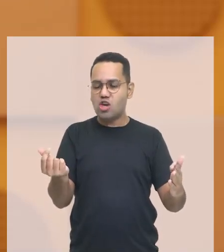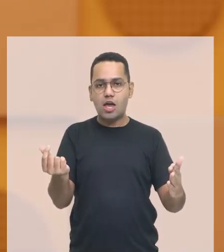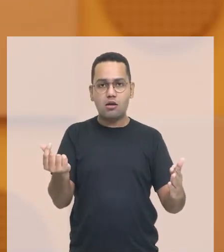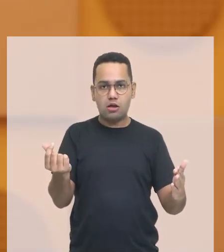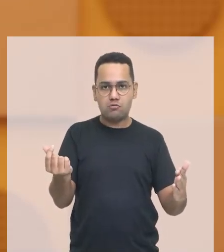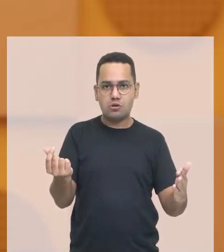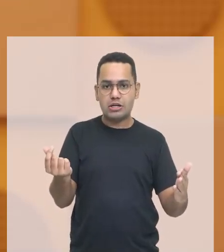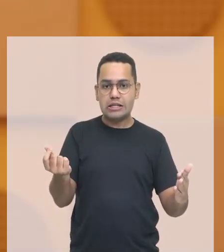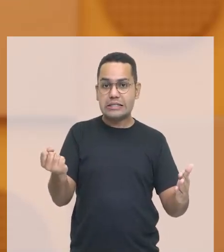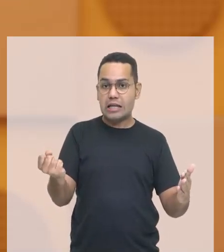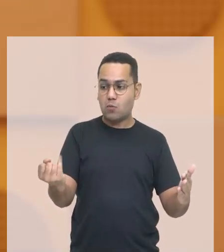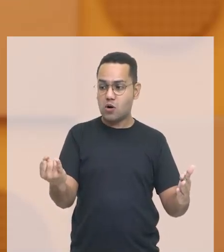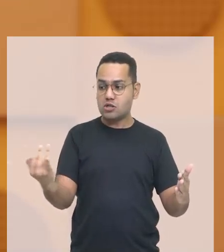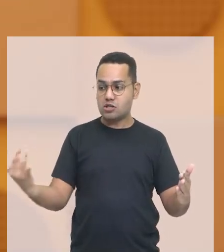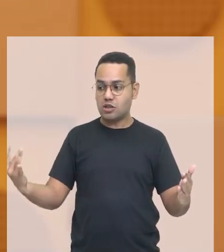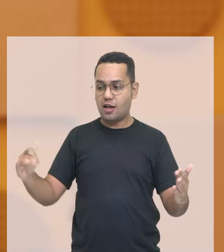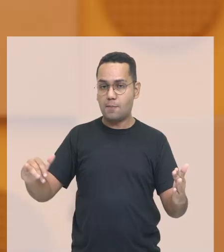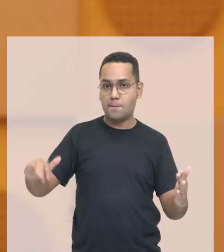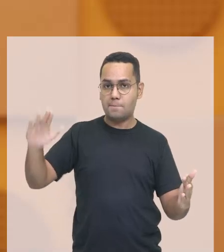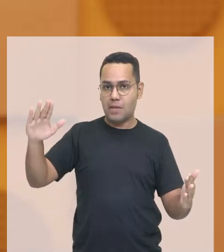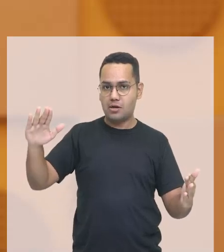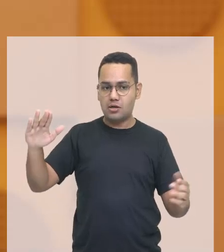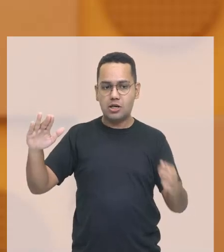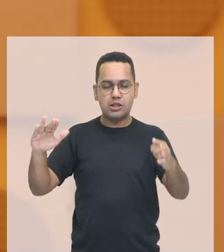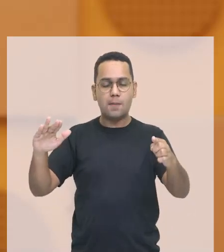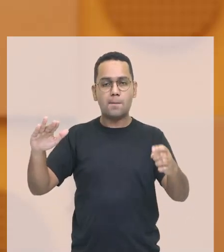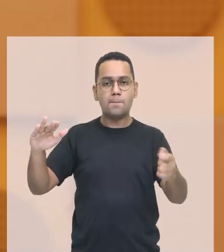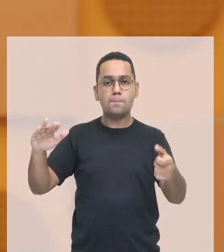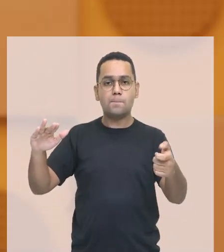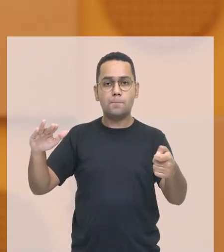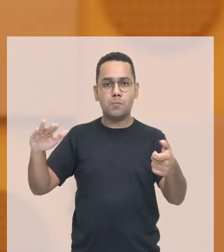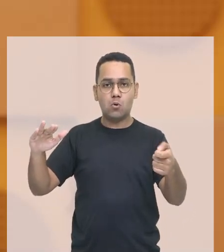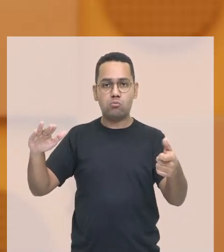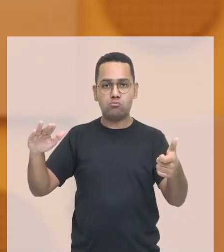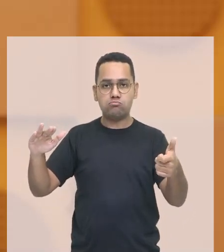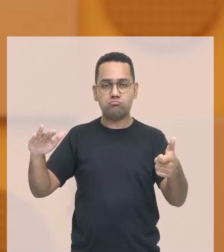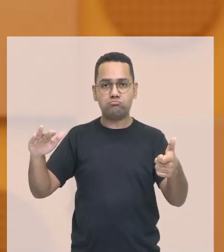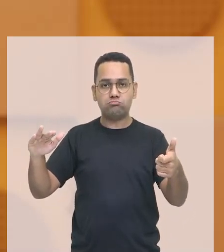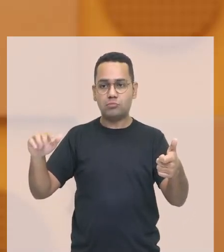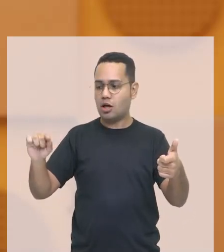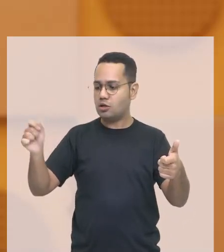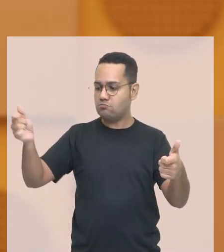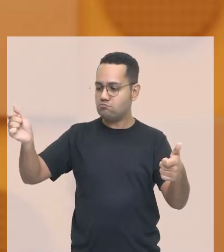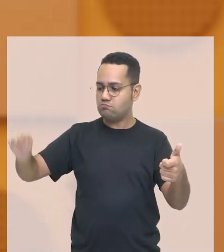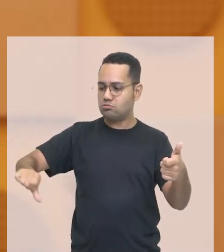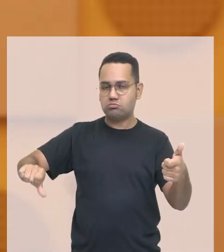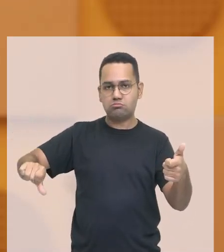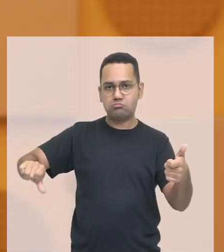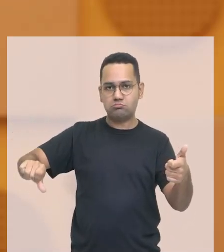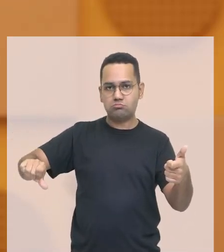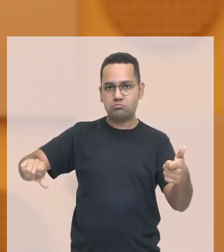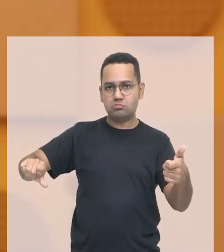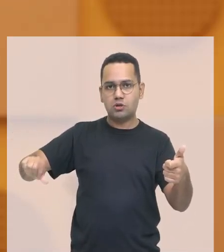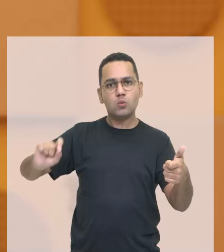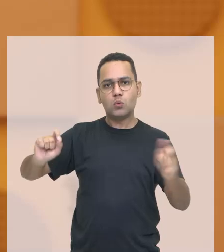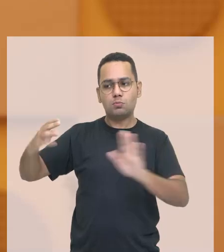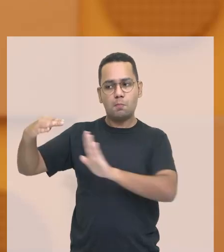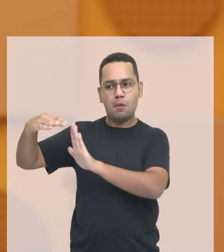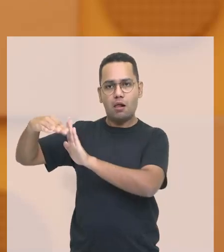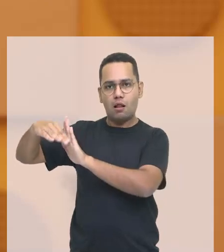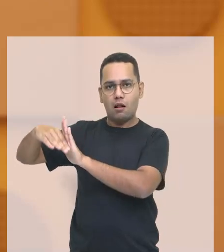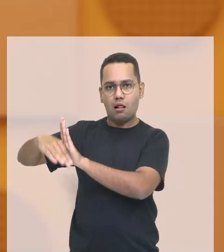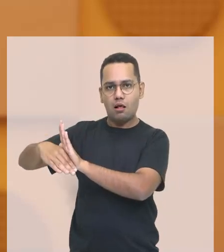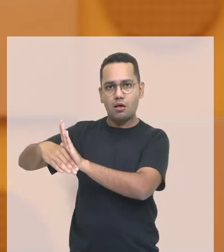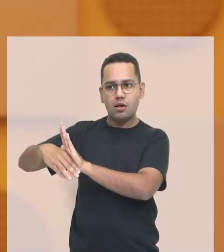fatores. Se tiver muita moeda e pouca mercadoria a moeda tende a desvalorizar e a gente tem o a gente conhece como